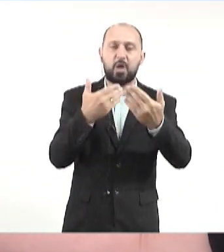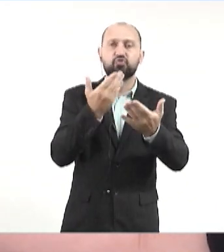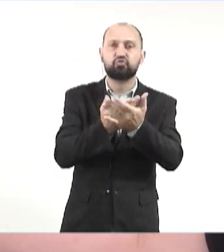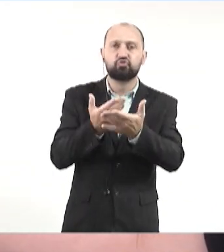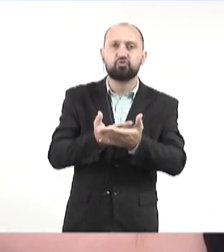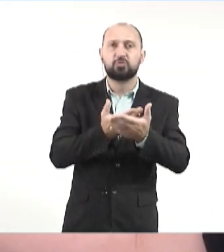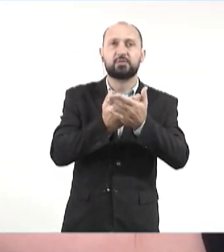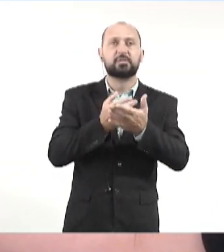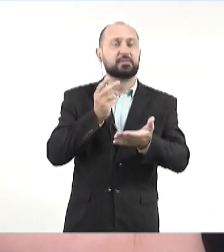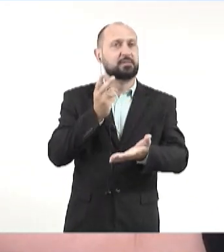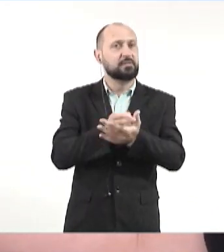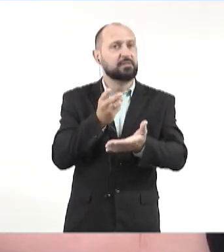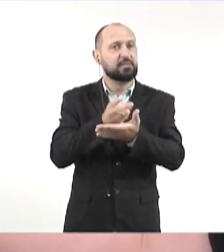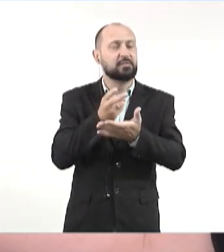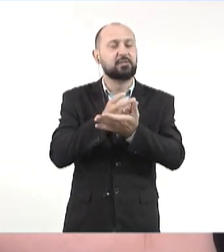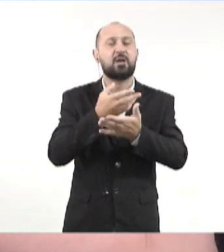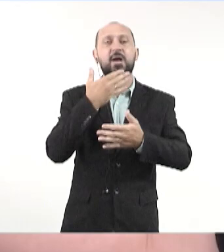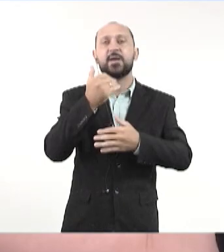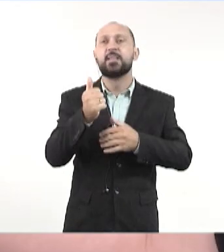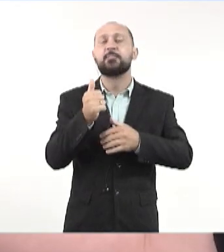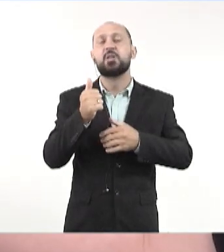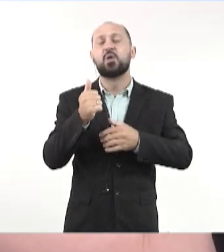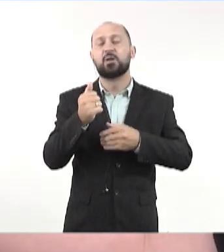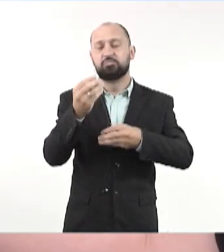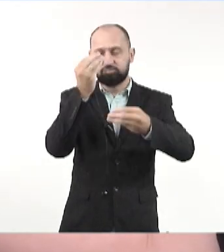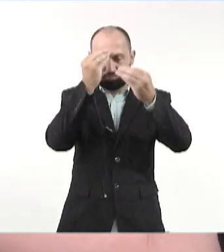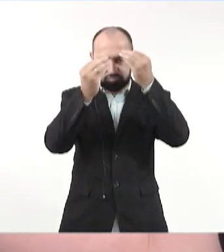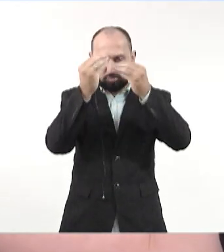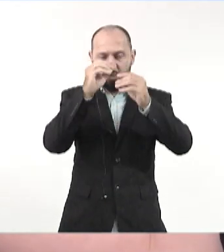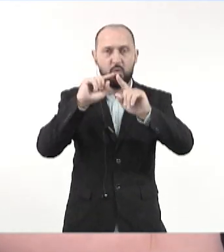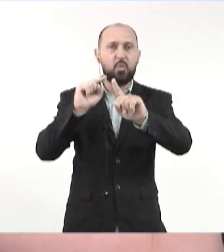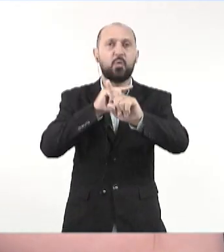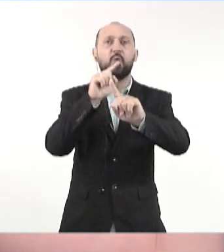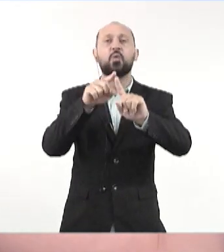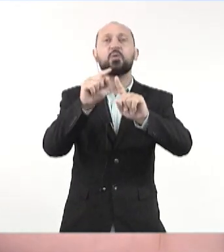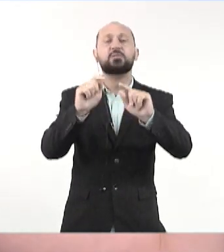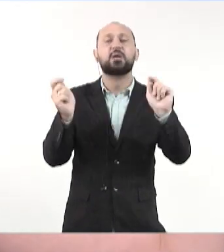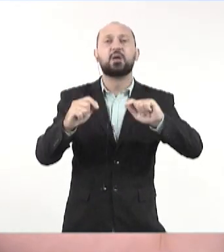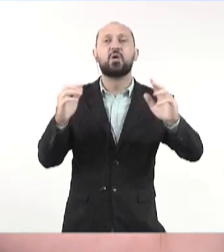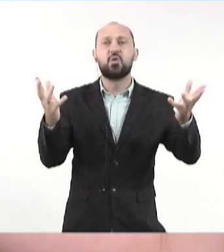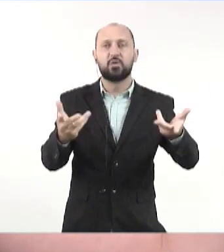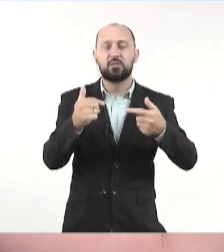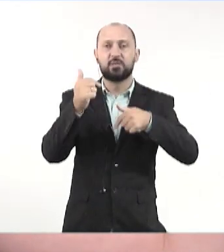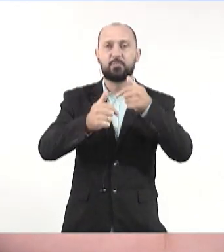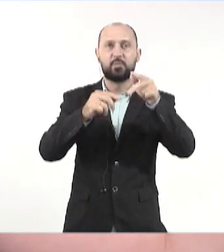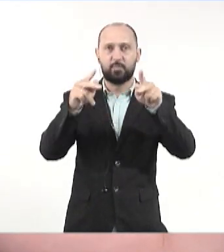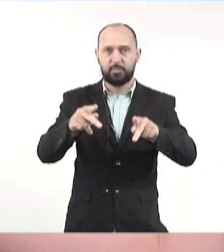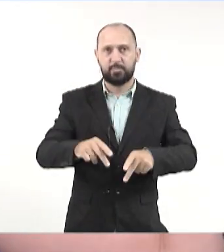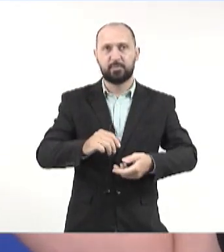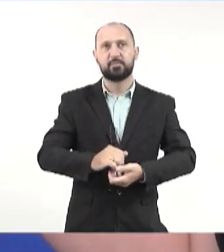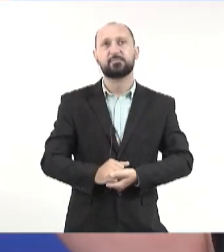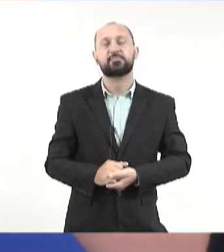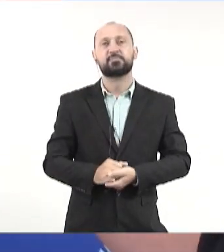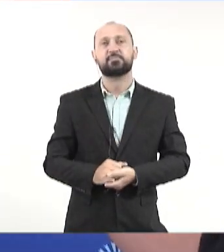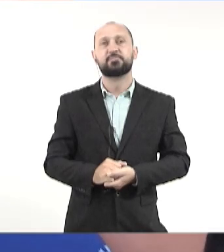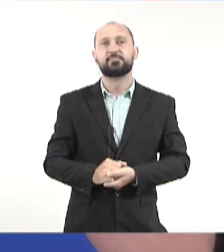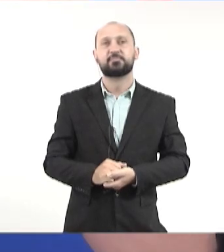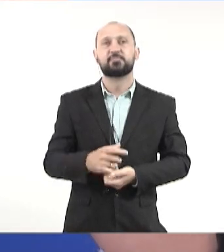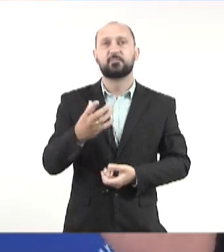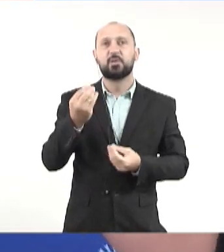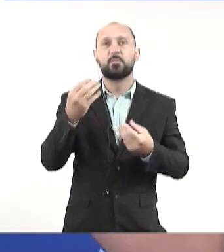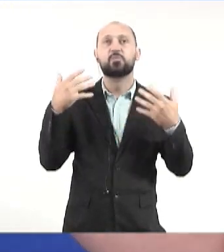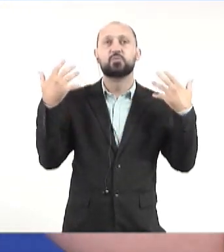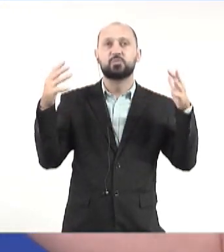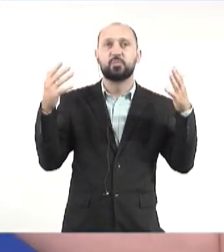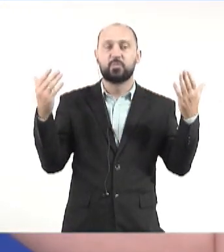estudos e sempre estar na melhora com o objetivo de eficiência no serviço público. Então, há muito o que se